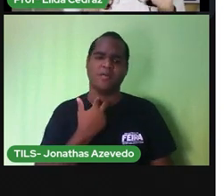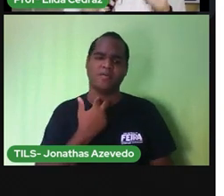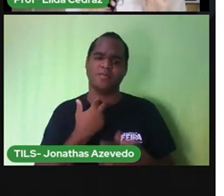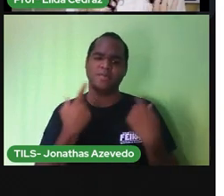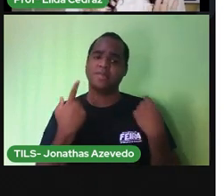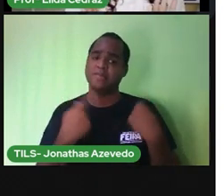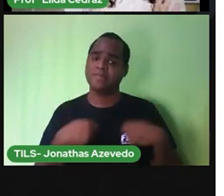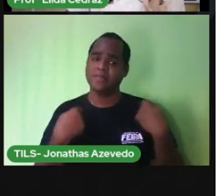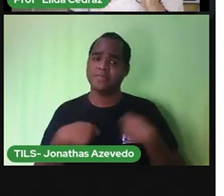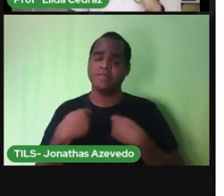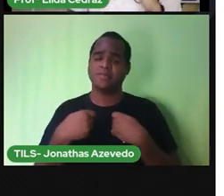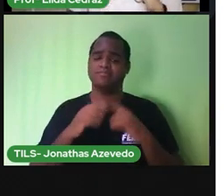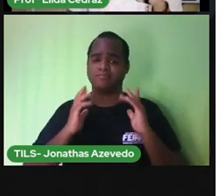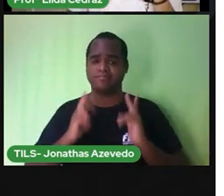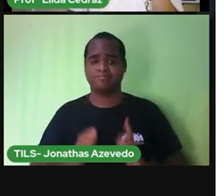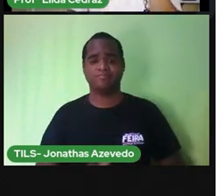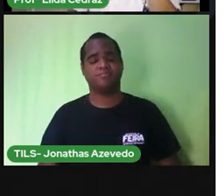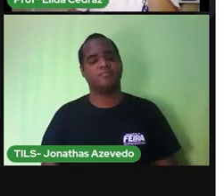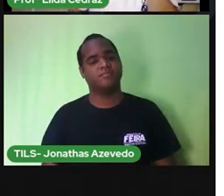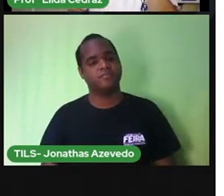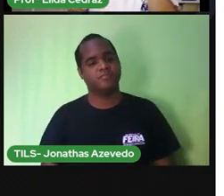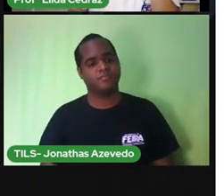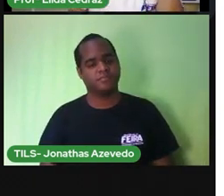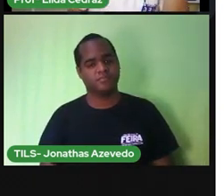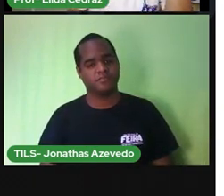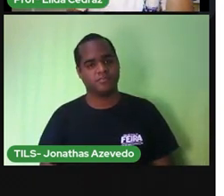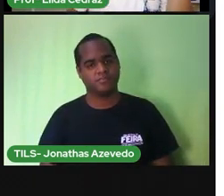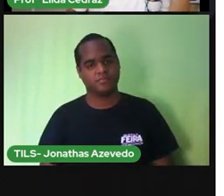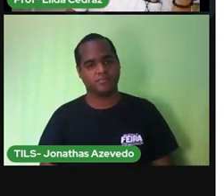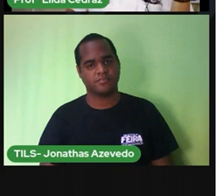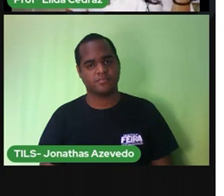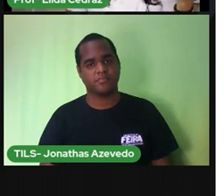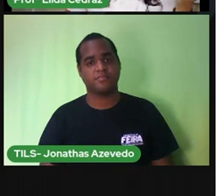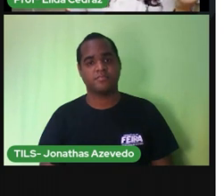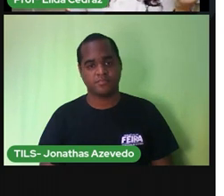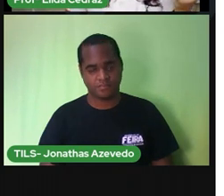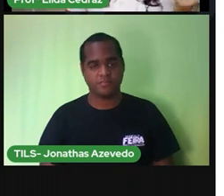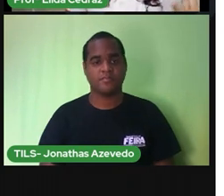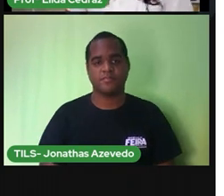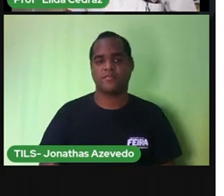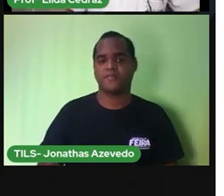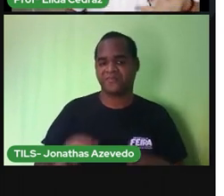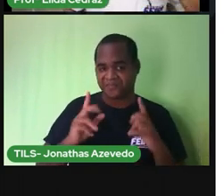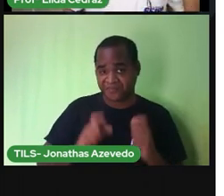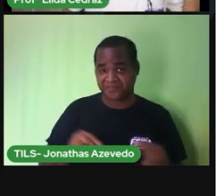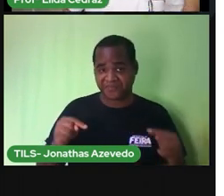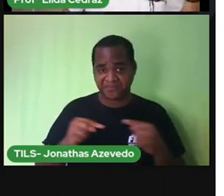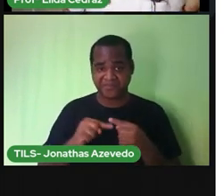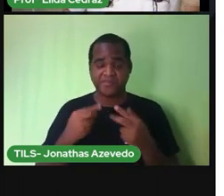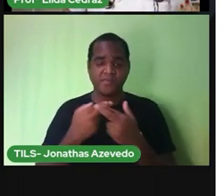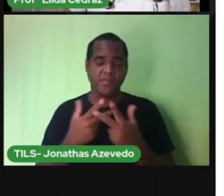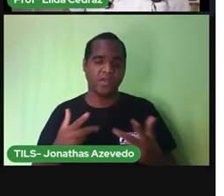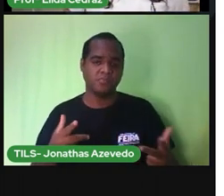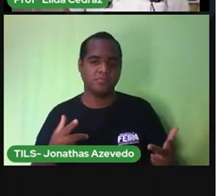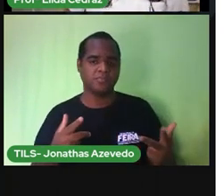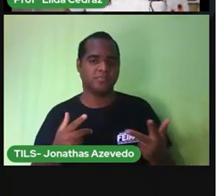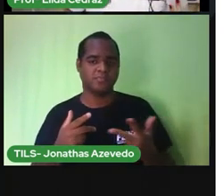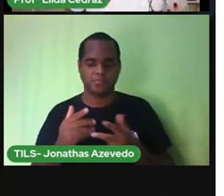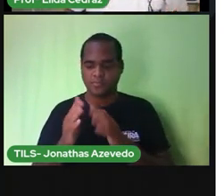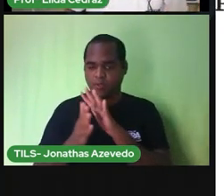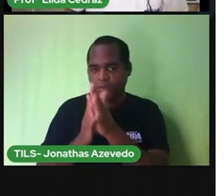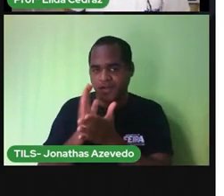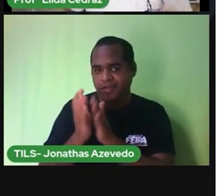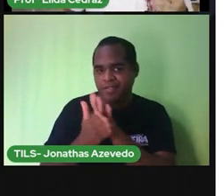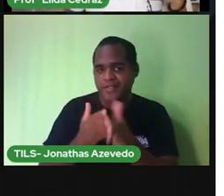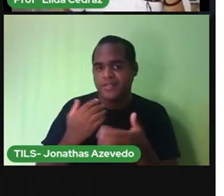estarem higienizados olha só lavar bem frutas e legumes lavar as embalagens dos